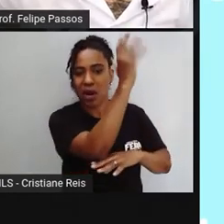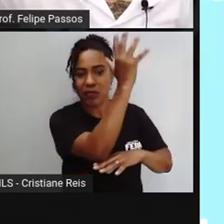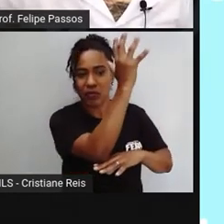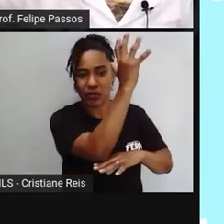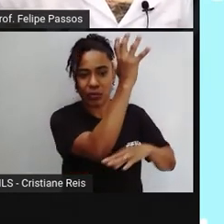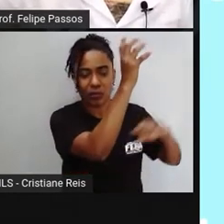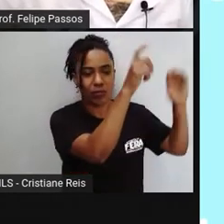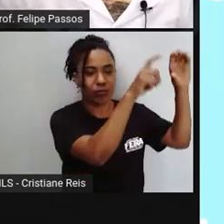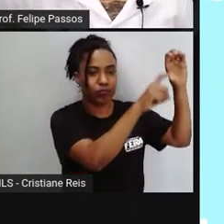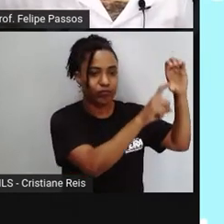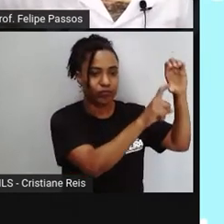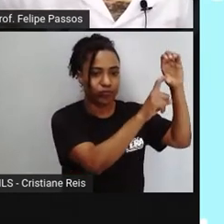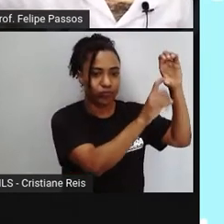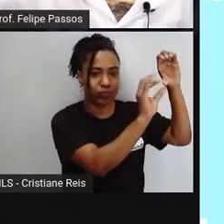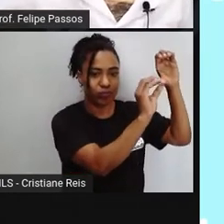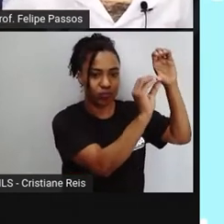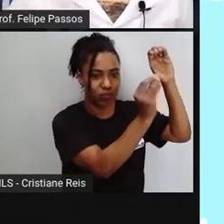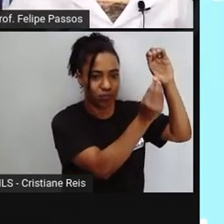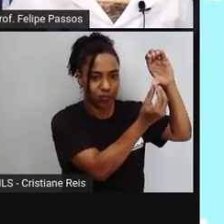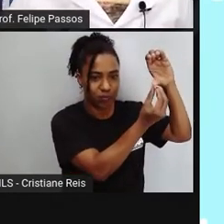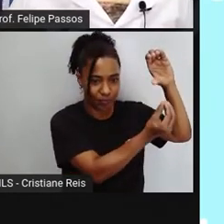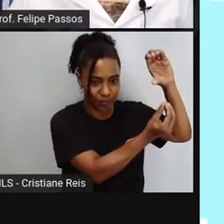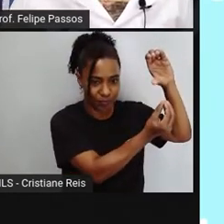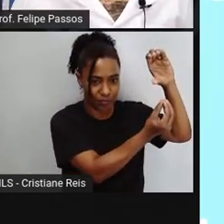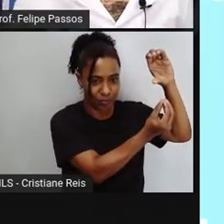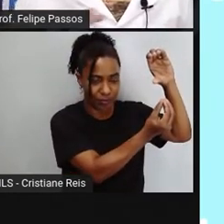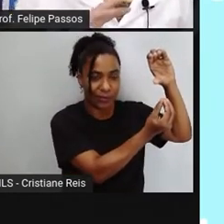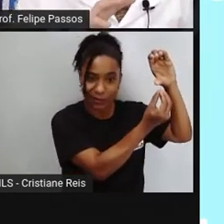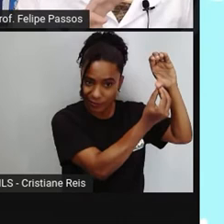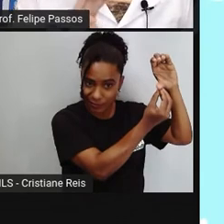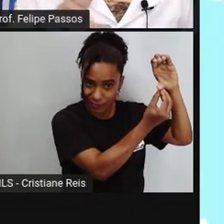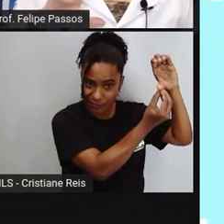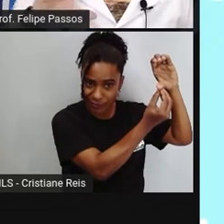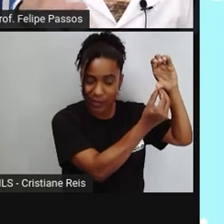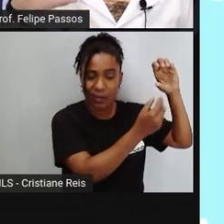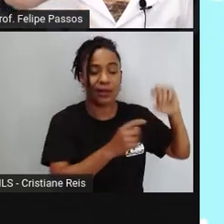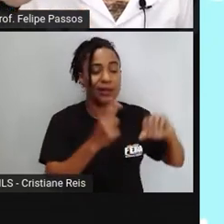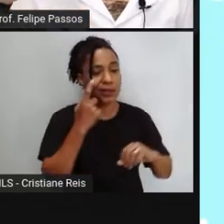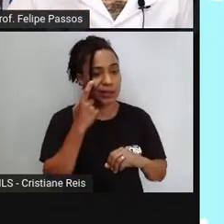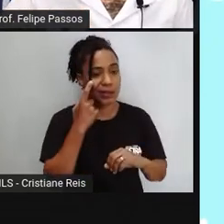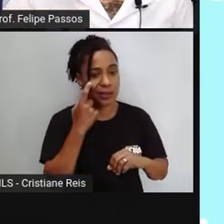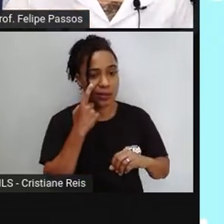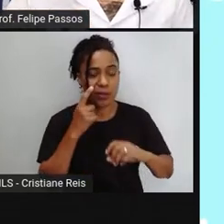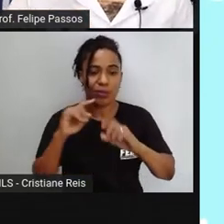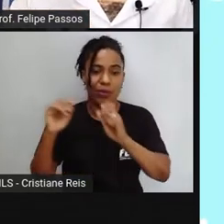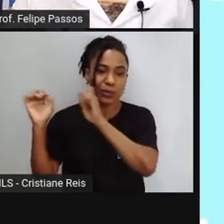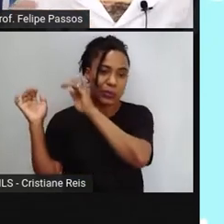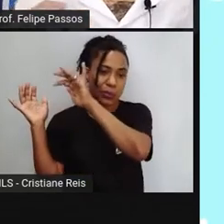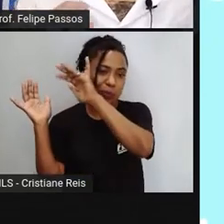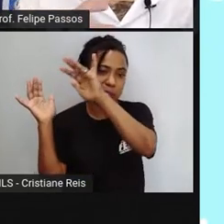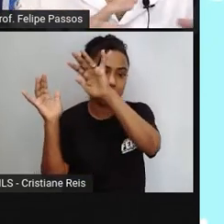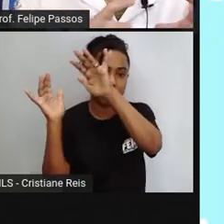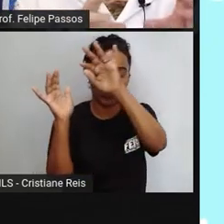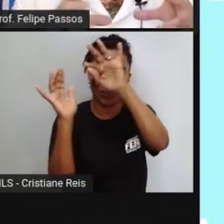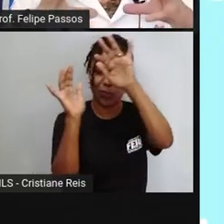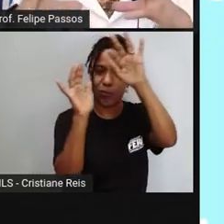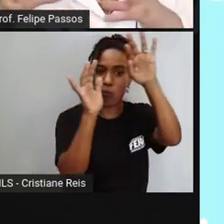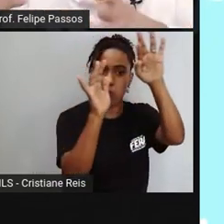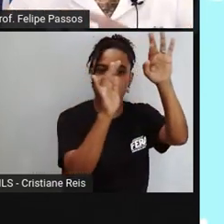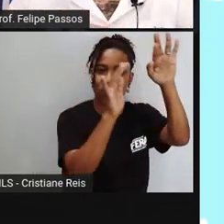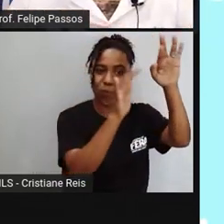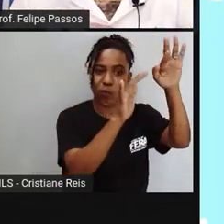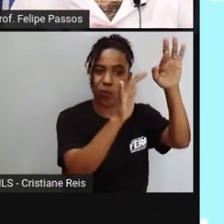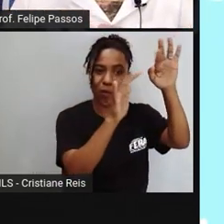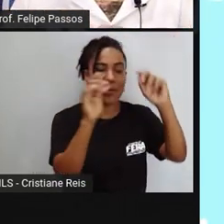sai do lugar para procurar onde ela vai parar. Nesse processo de trânsito, né? Quando a colmeia está